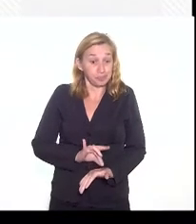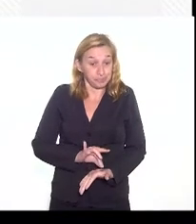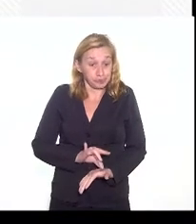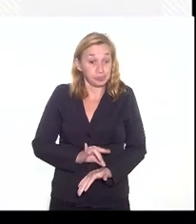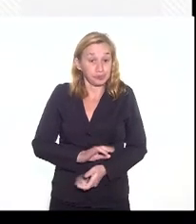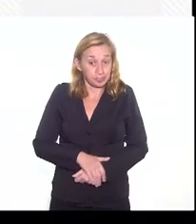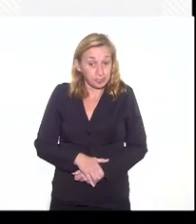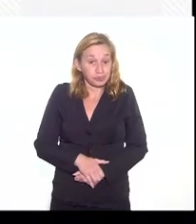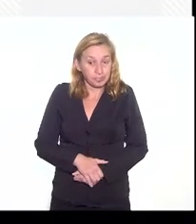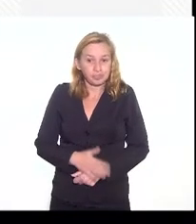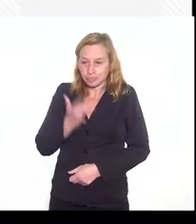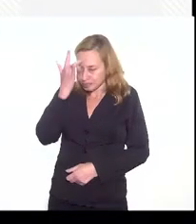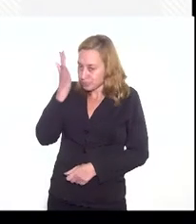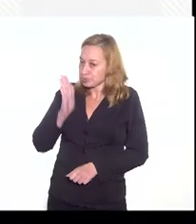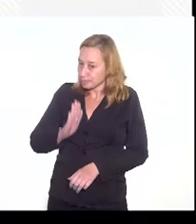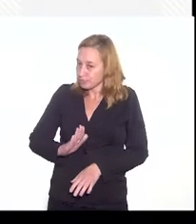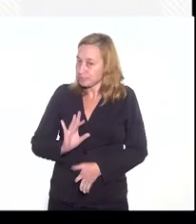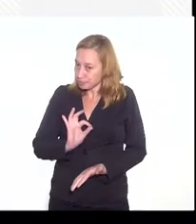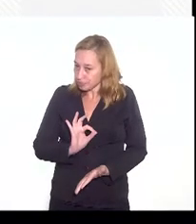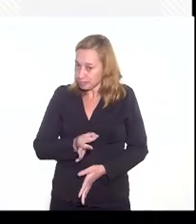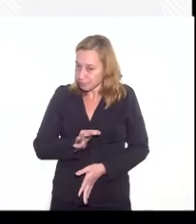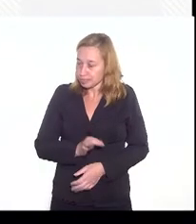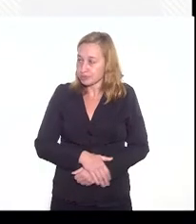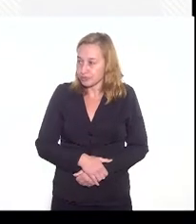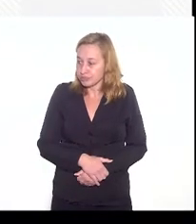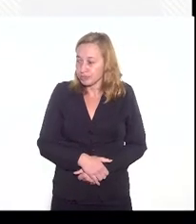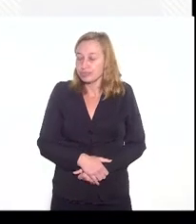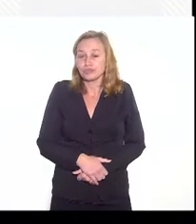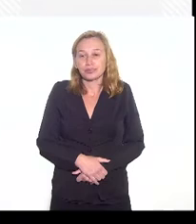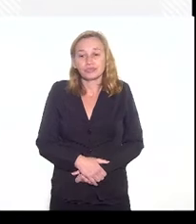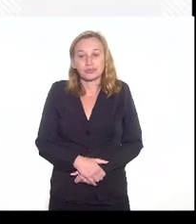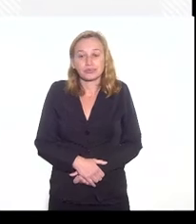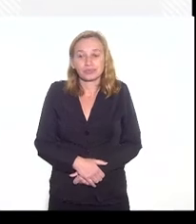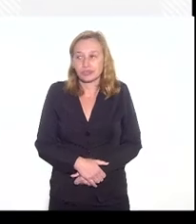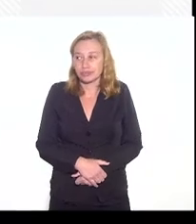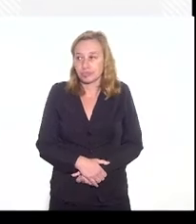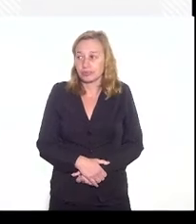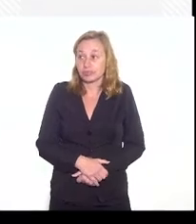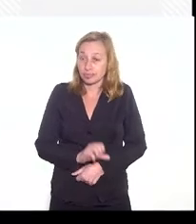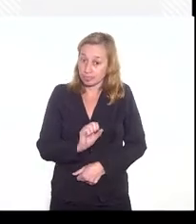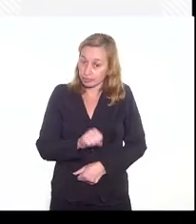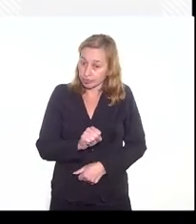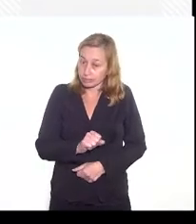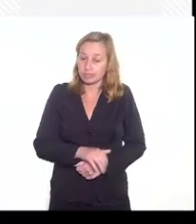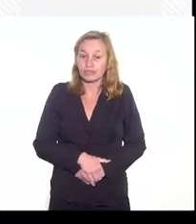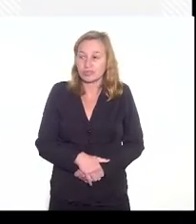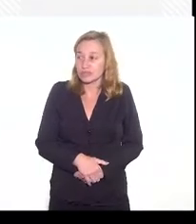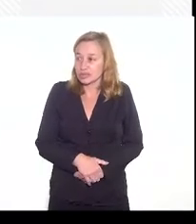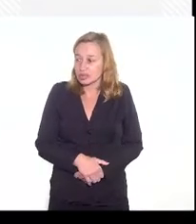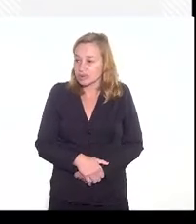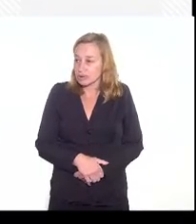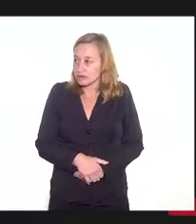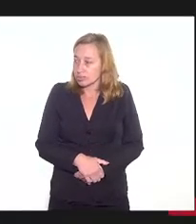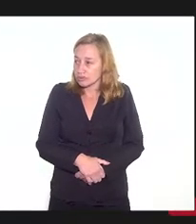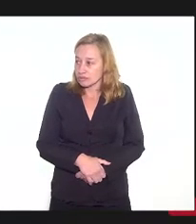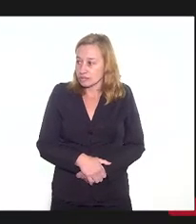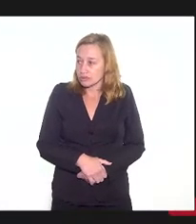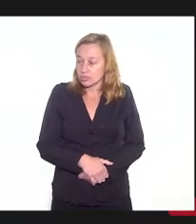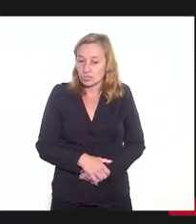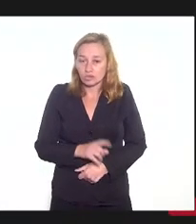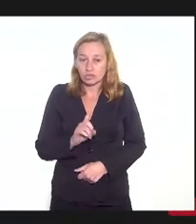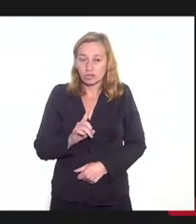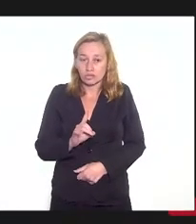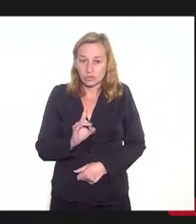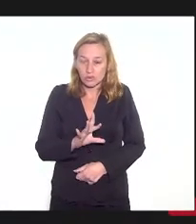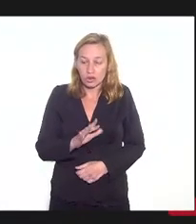talvez esse seja o mais fácil mesmo. Secretário, eu acabei... Sim. Eu não só concordo com o deputado